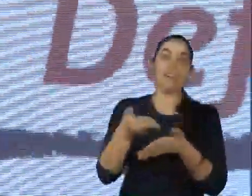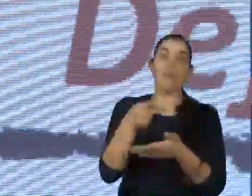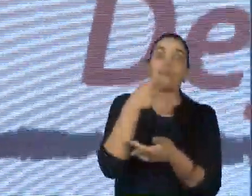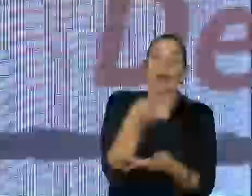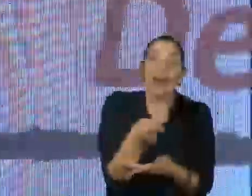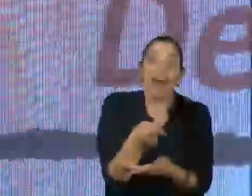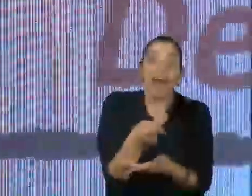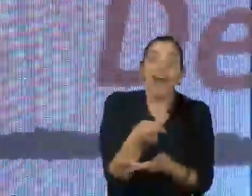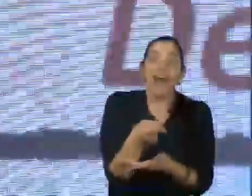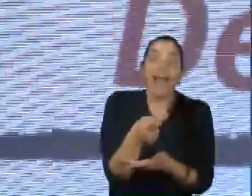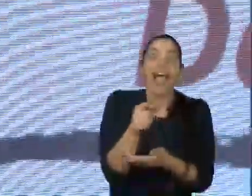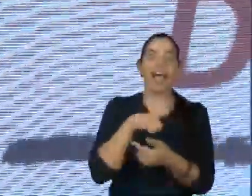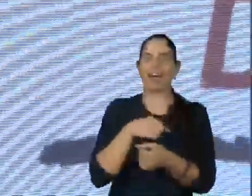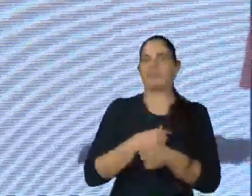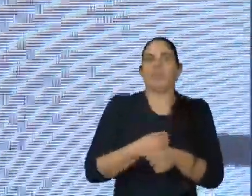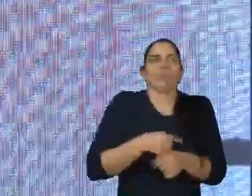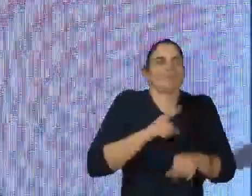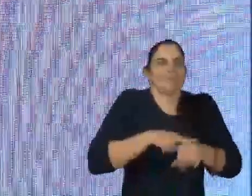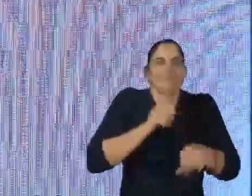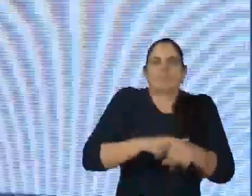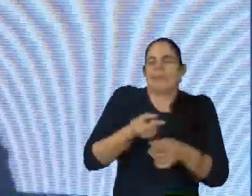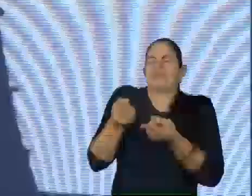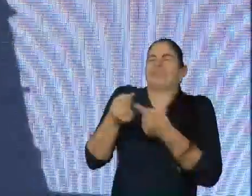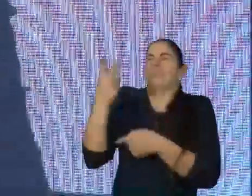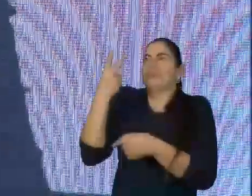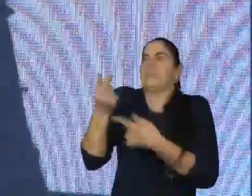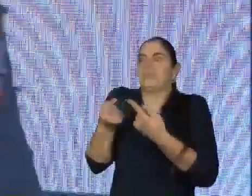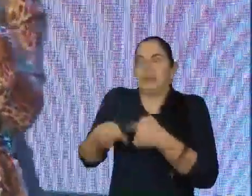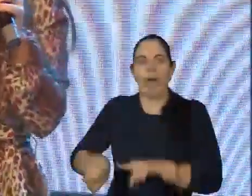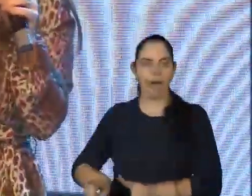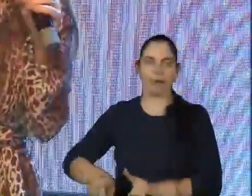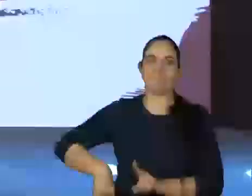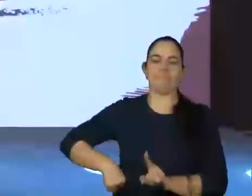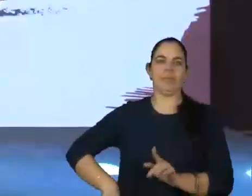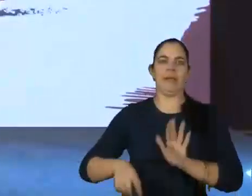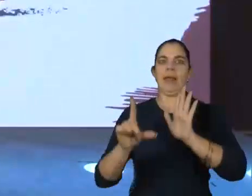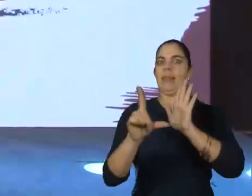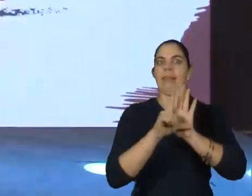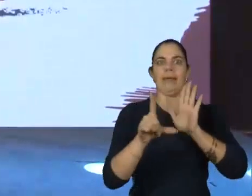falar, num tempo recorde, segundo desafio que o Alex me dá para falar de leis,